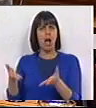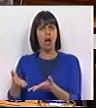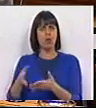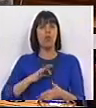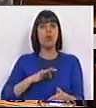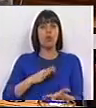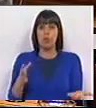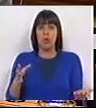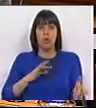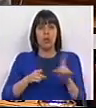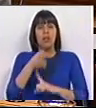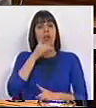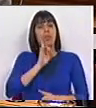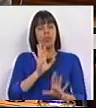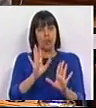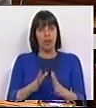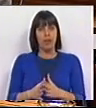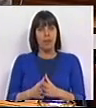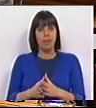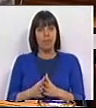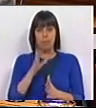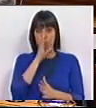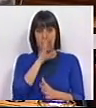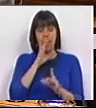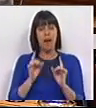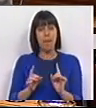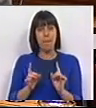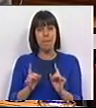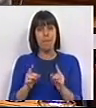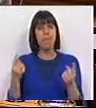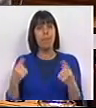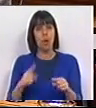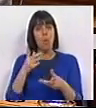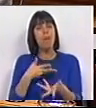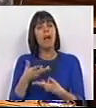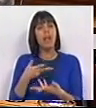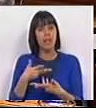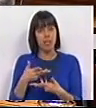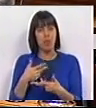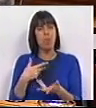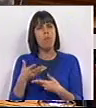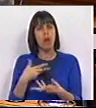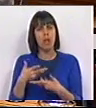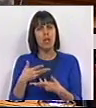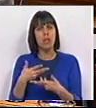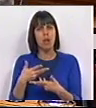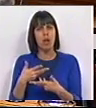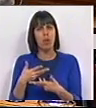Sra. Deputada, se existir uma relação, numa relação